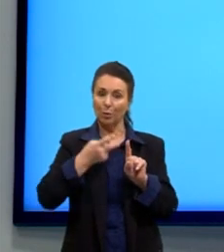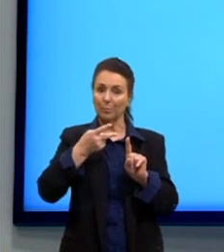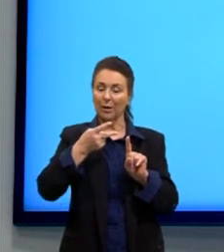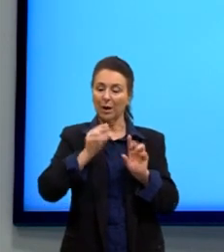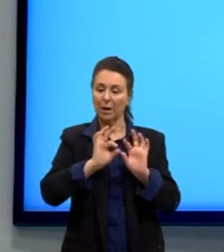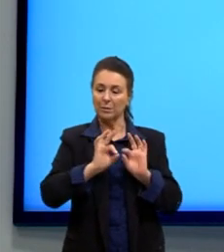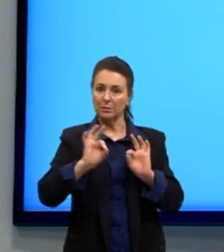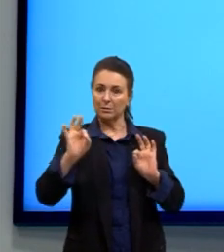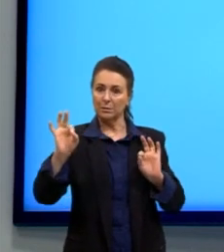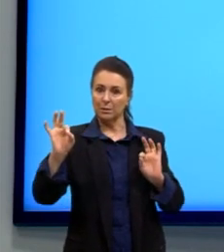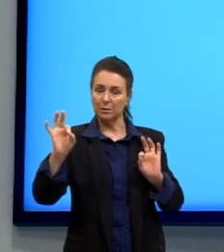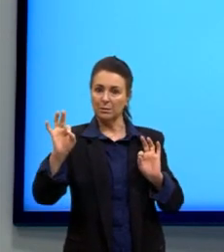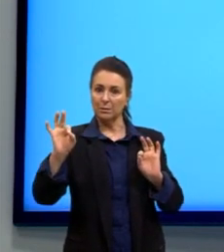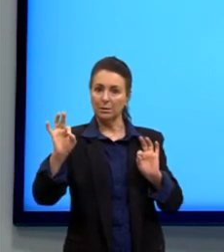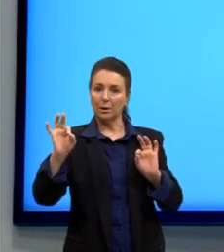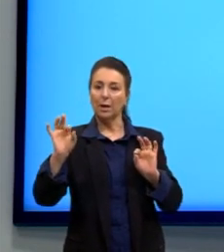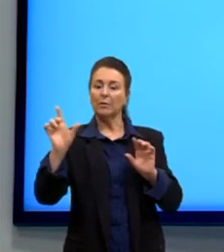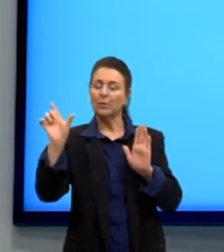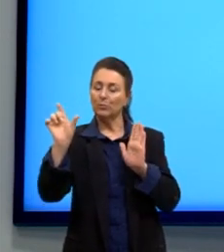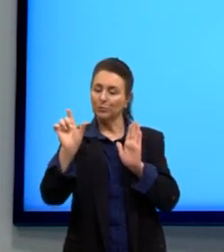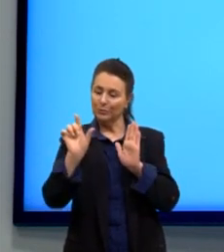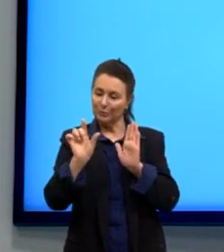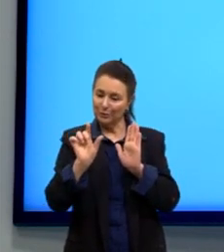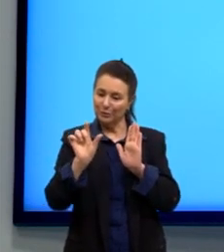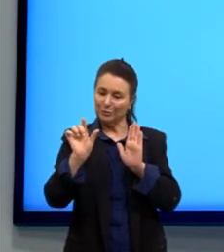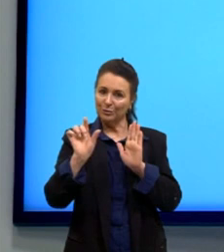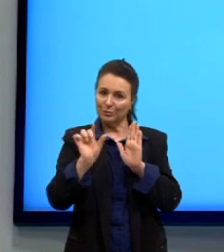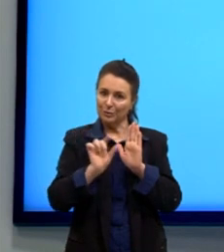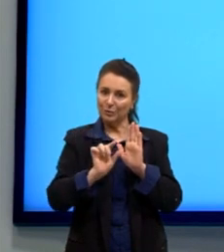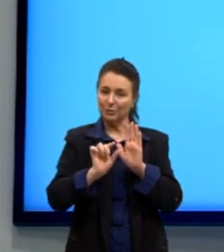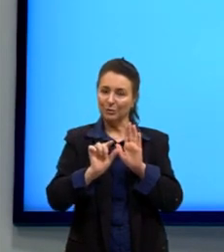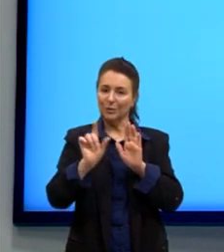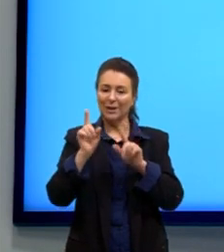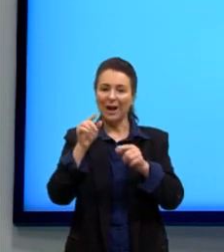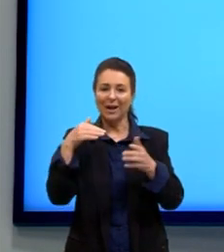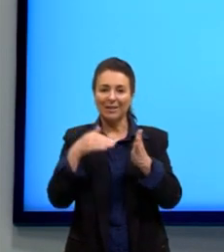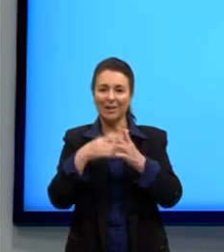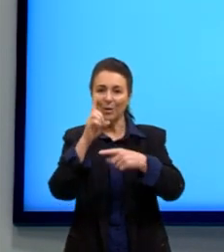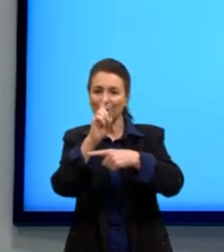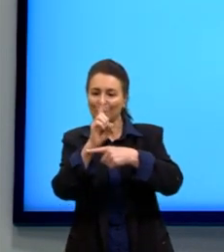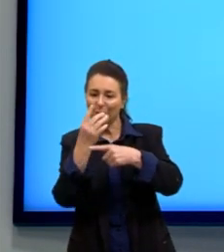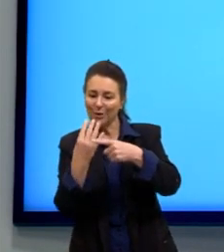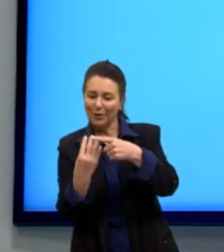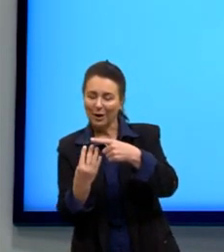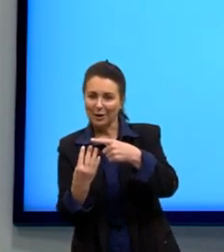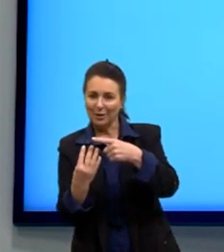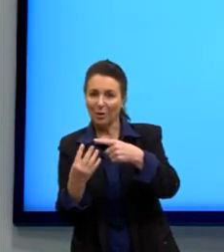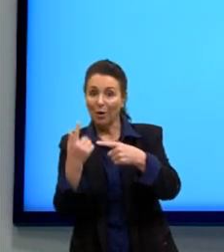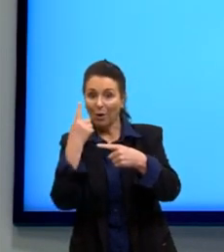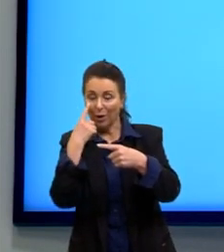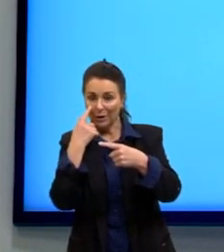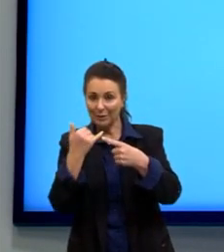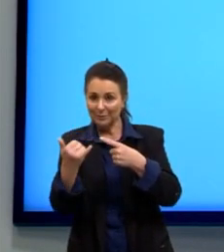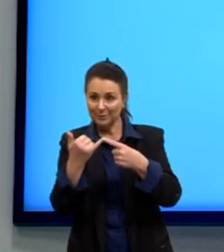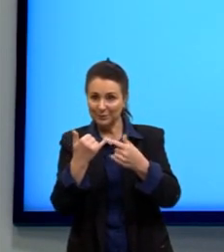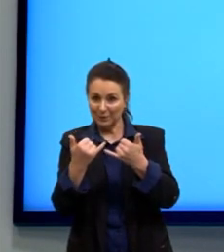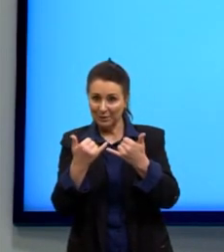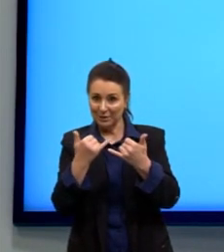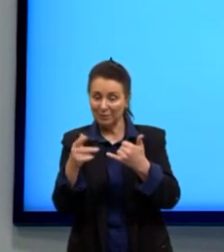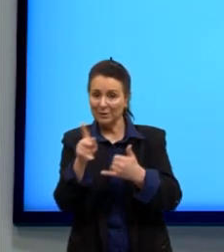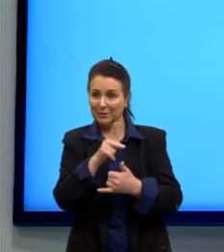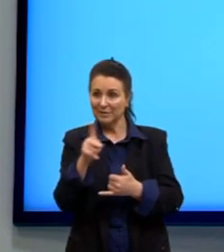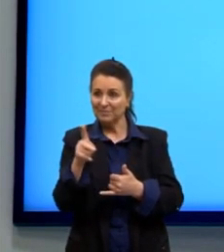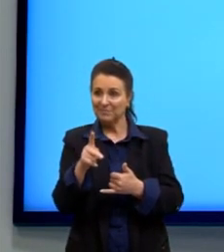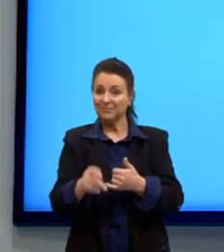essa intensidade, ela cai para 1 quarto. se eu faço, né, três vezes essa distância,